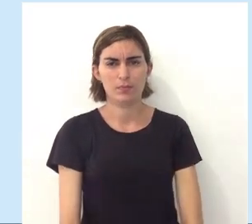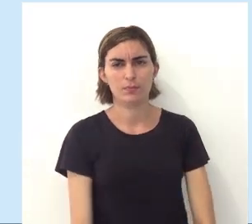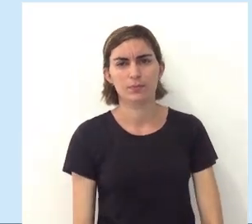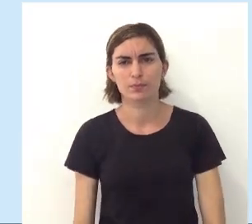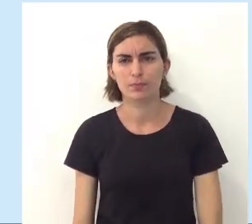ano. Valeu!